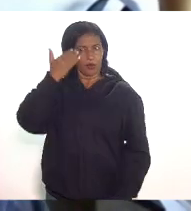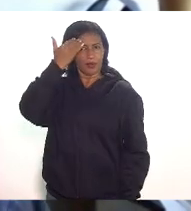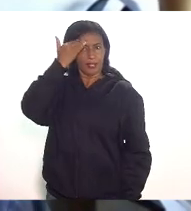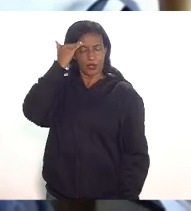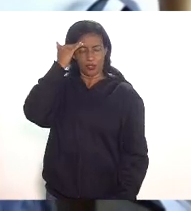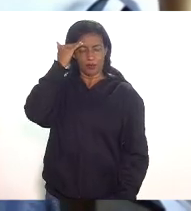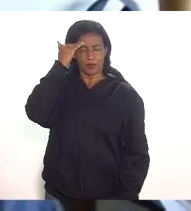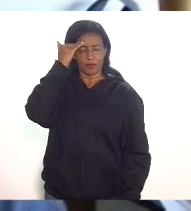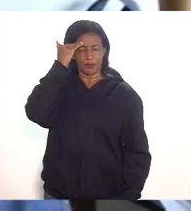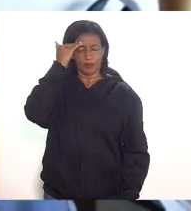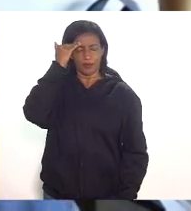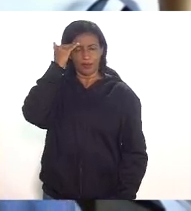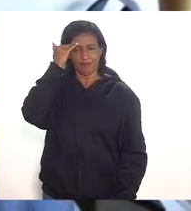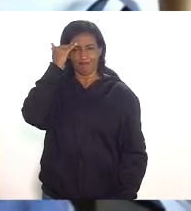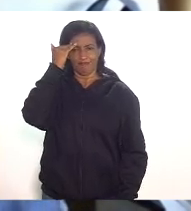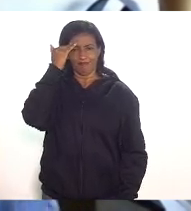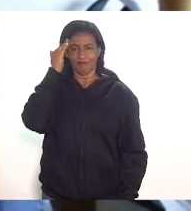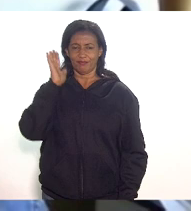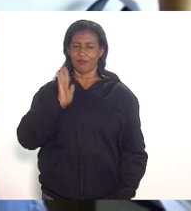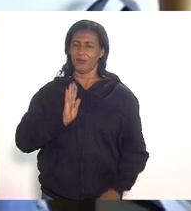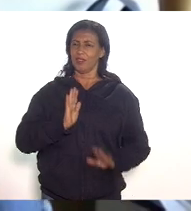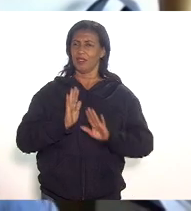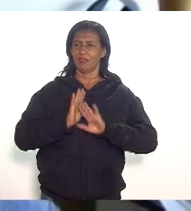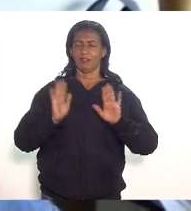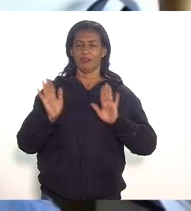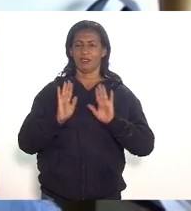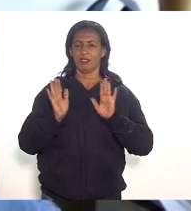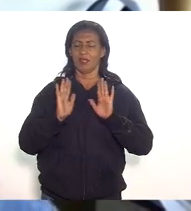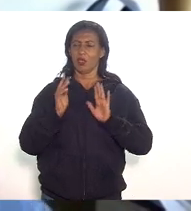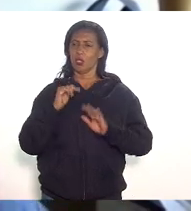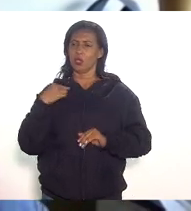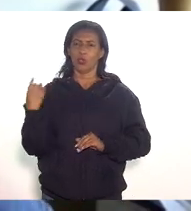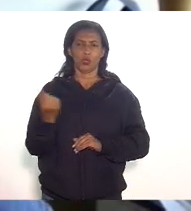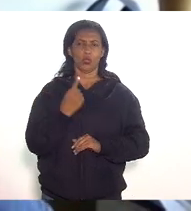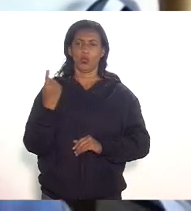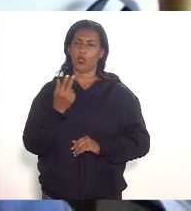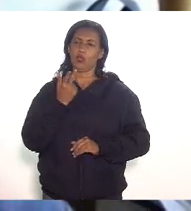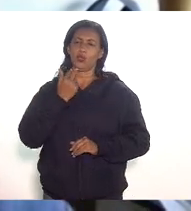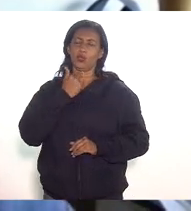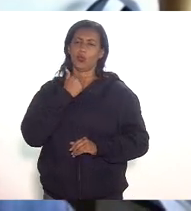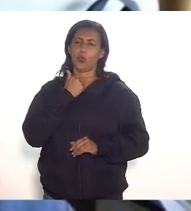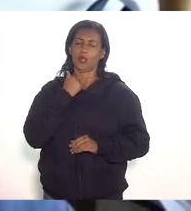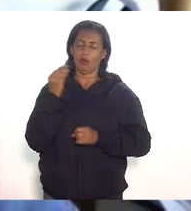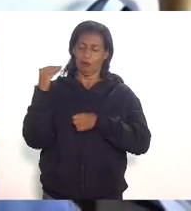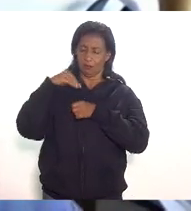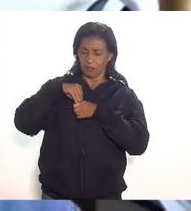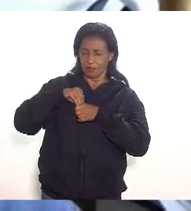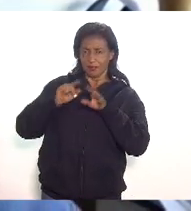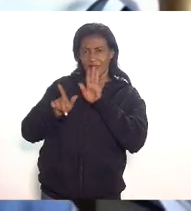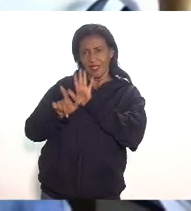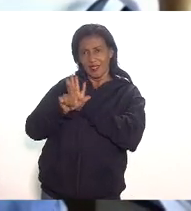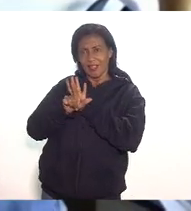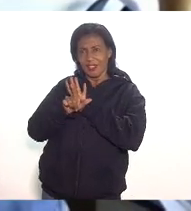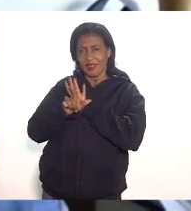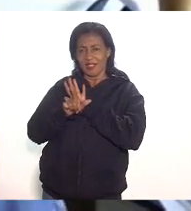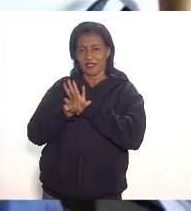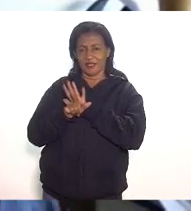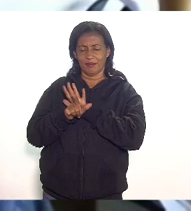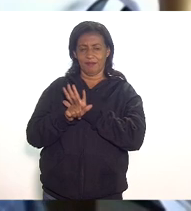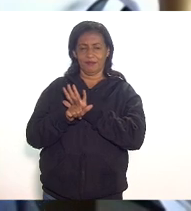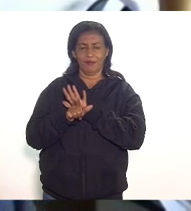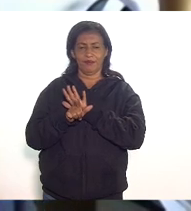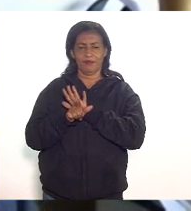não cabe porque nós não podemos colocar em lei as